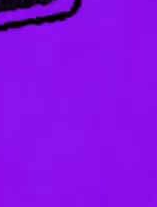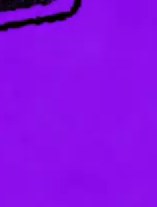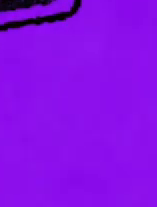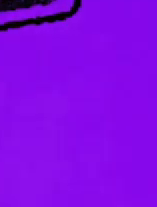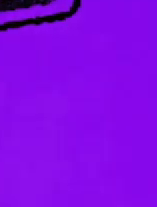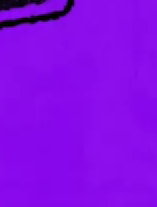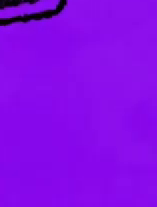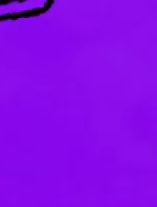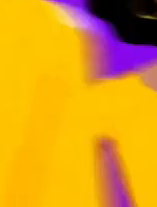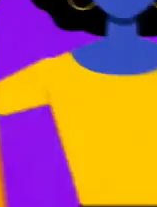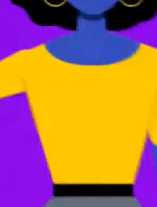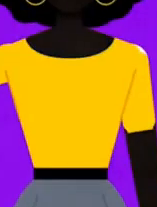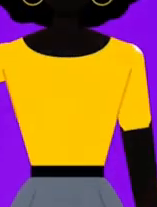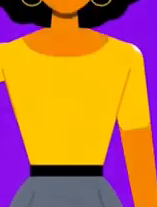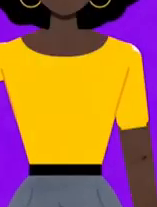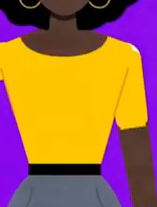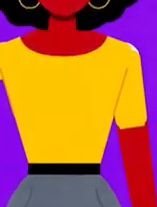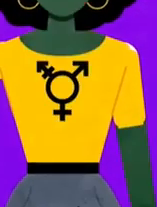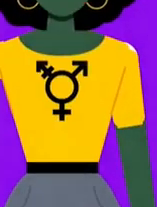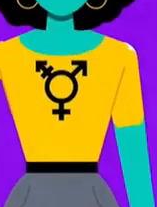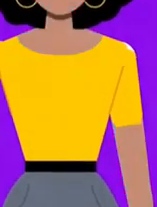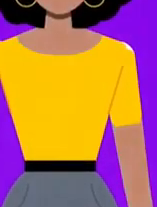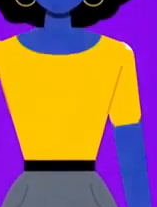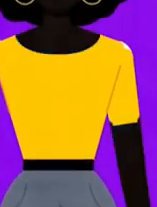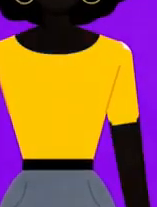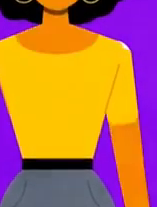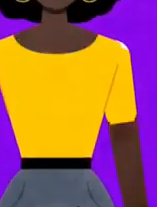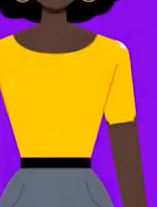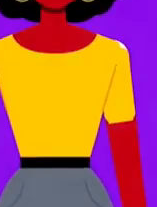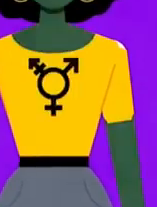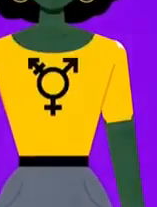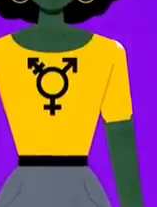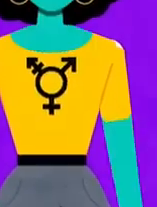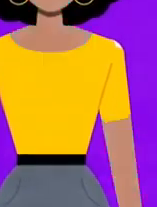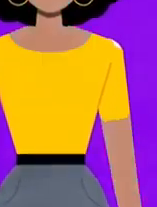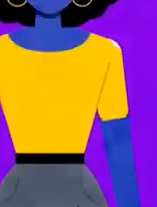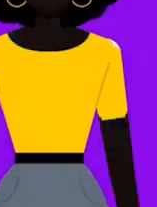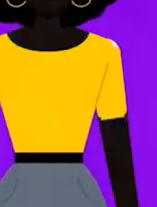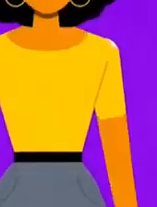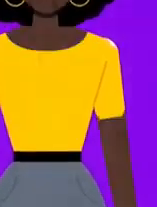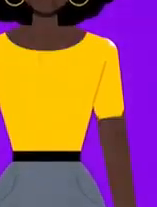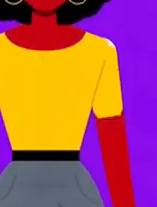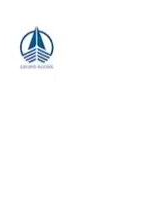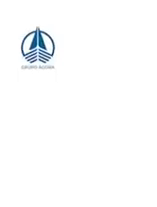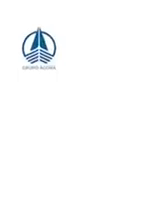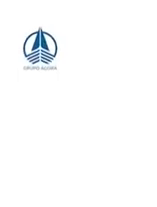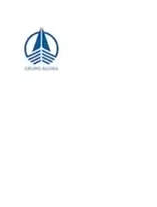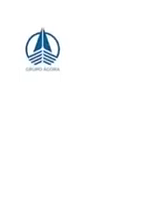a violência política. Nos ajude a construir um ambiente político melhor para as mulheres.